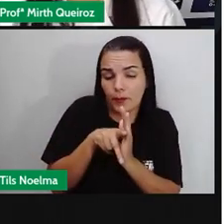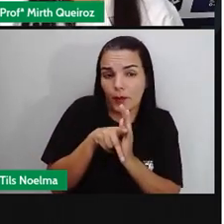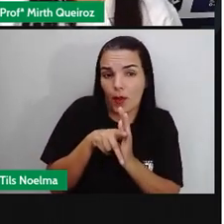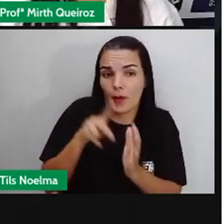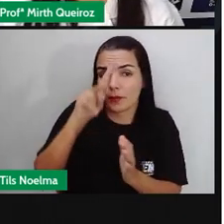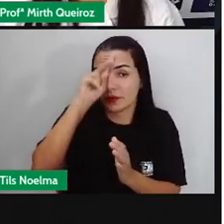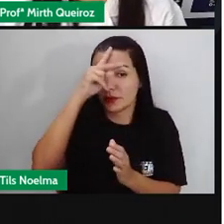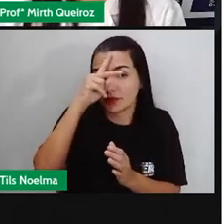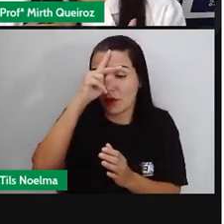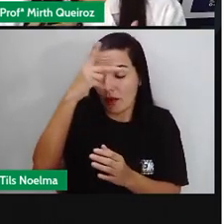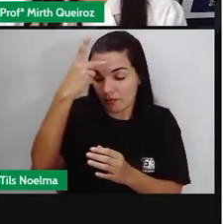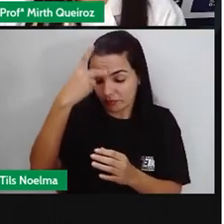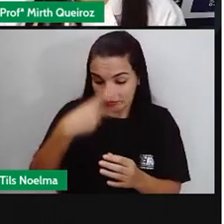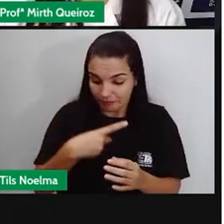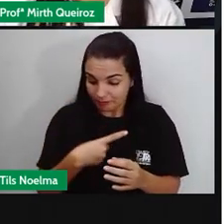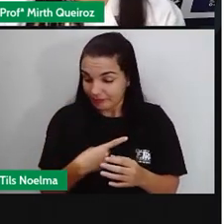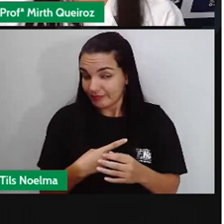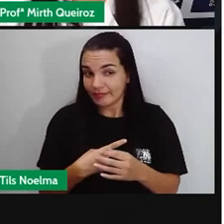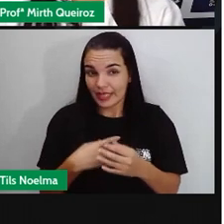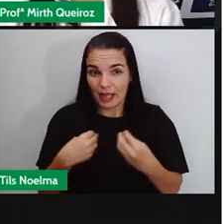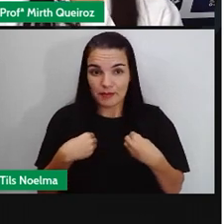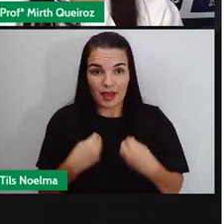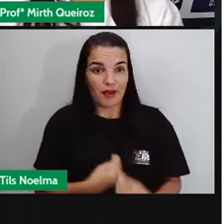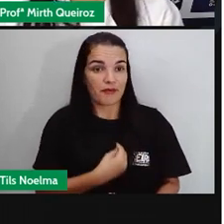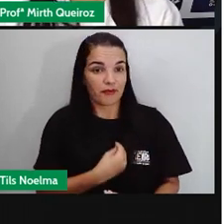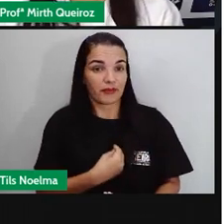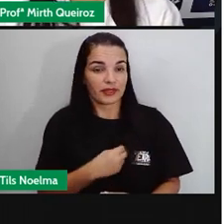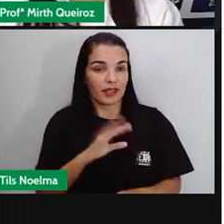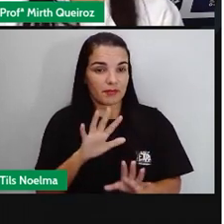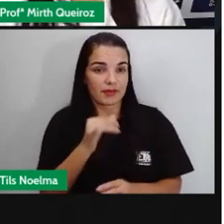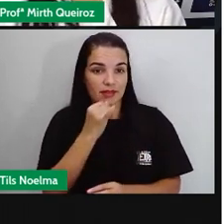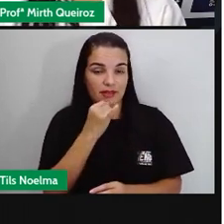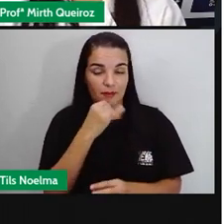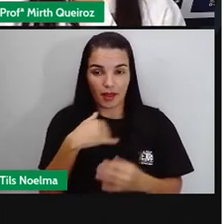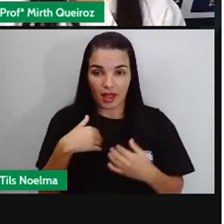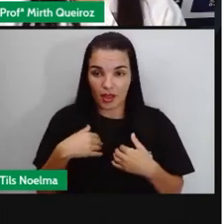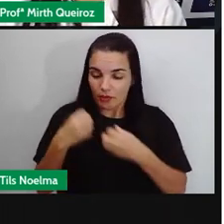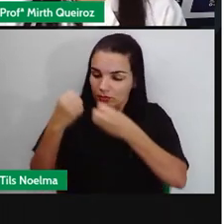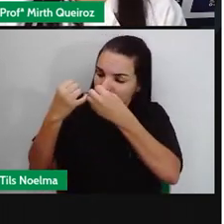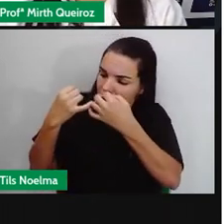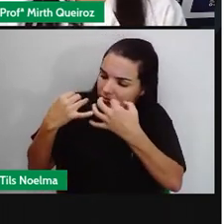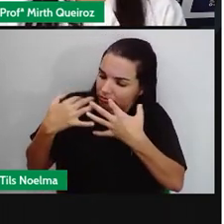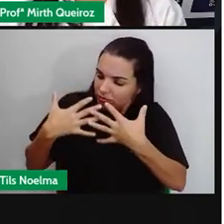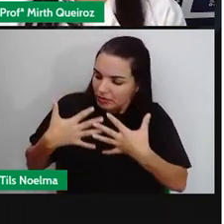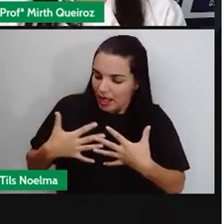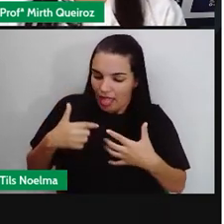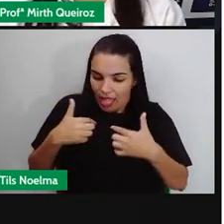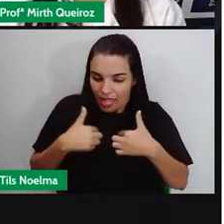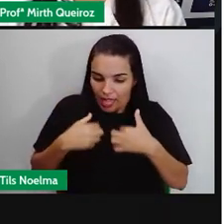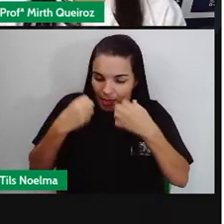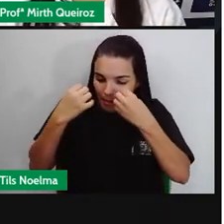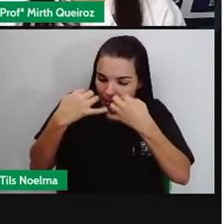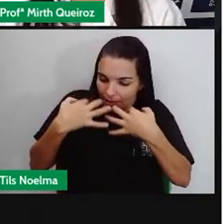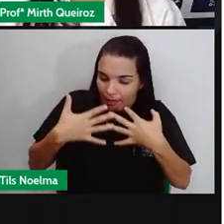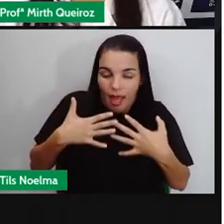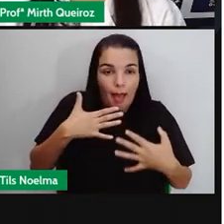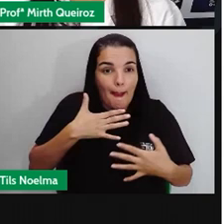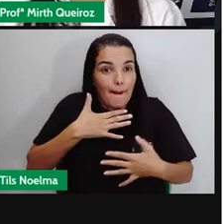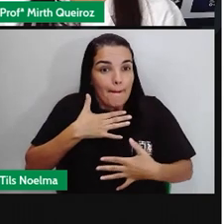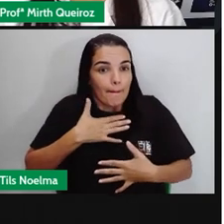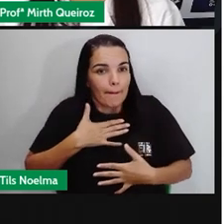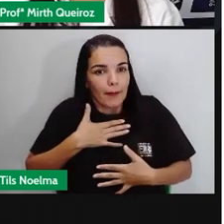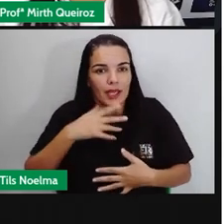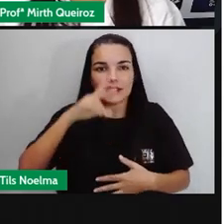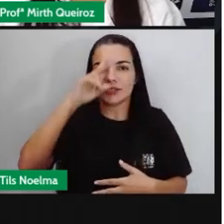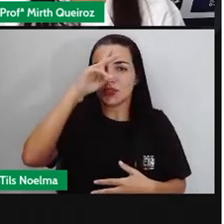história da nossa vida, igual quando eu for contar um fato da minha vida, eu estou narrando a minha história. E esse narrador vai